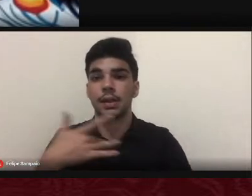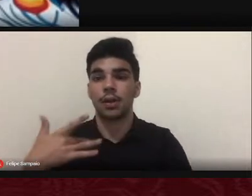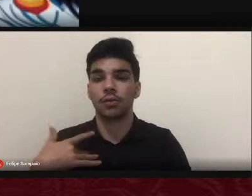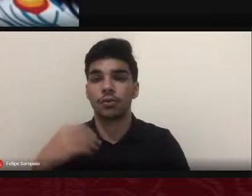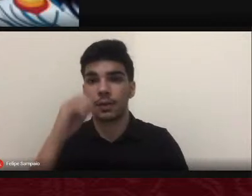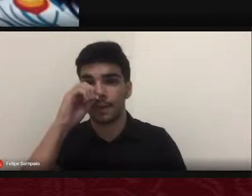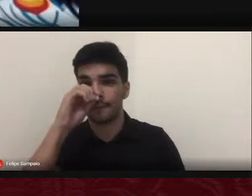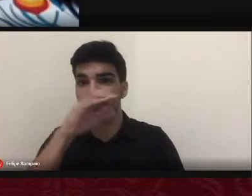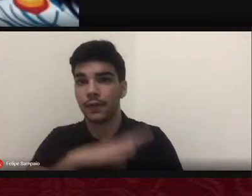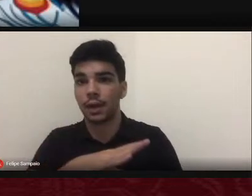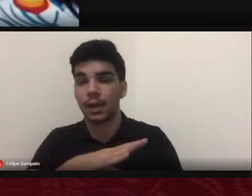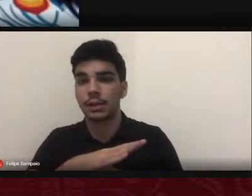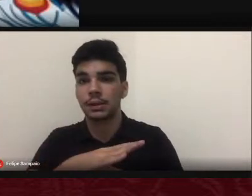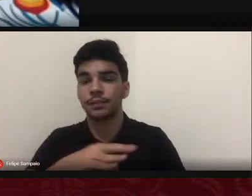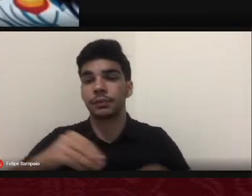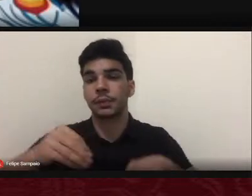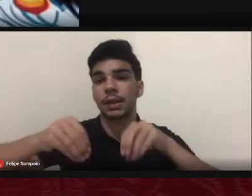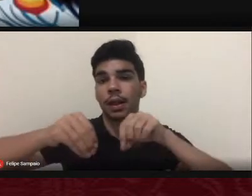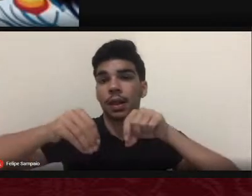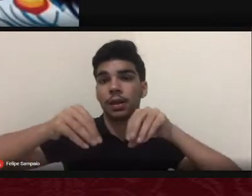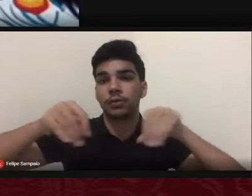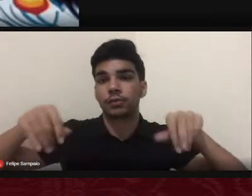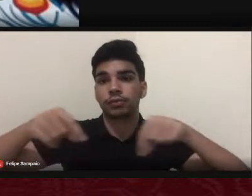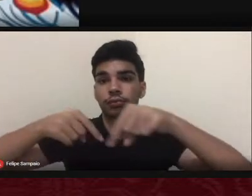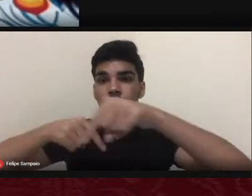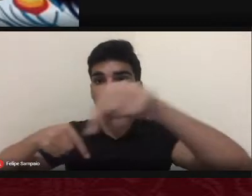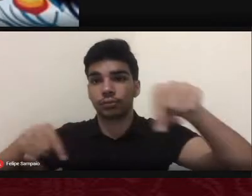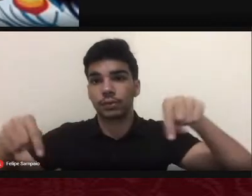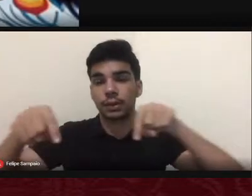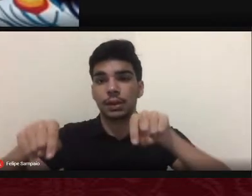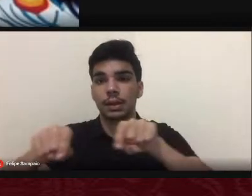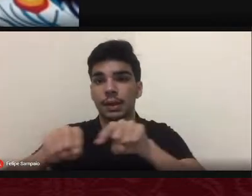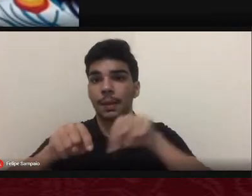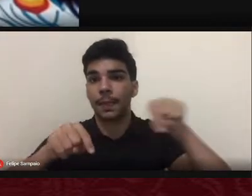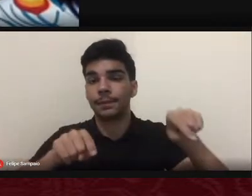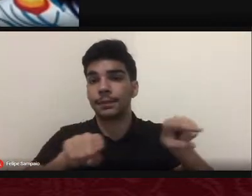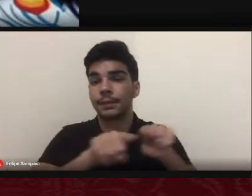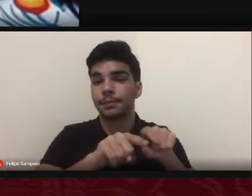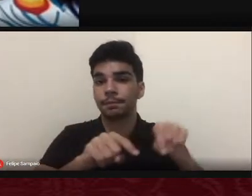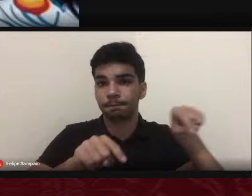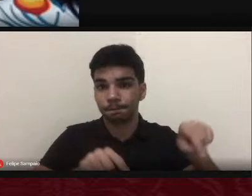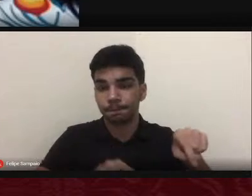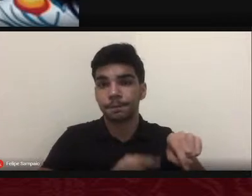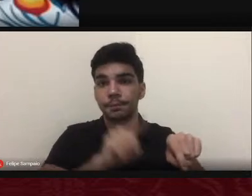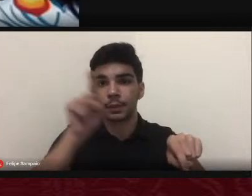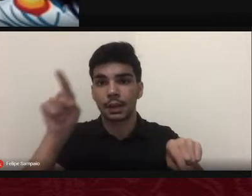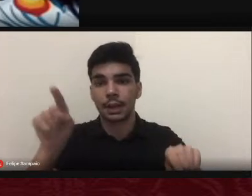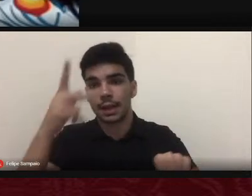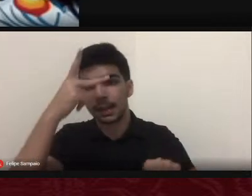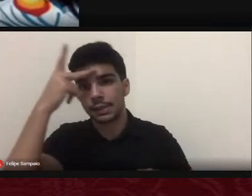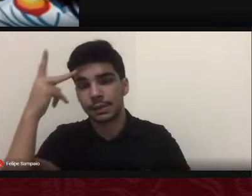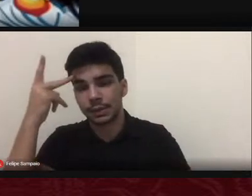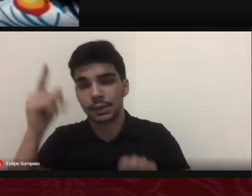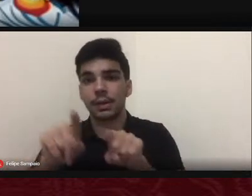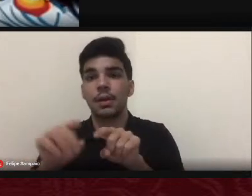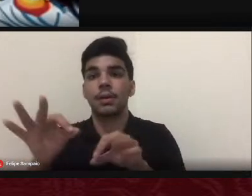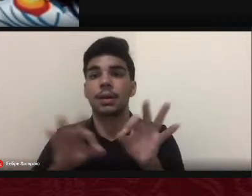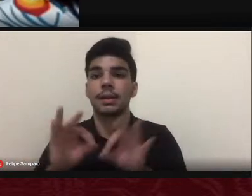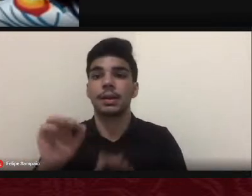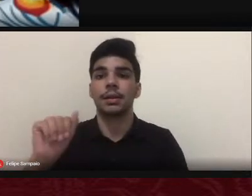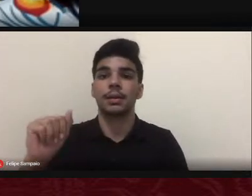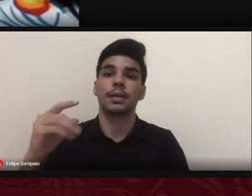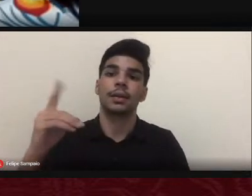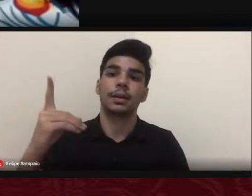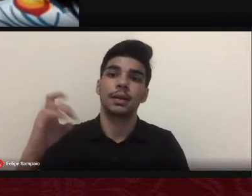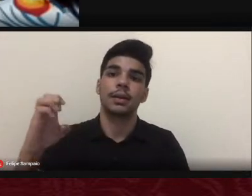território e do território às pessoas foi organizado pelo Adeir Arcanjo da Mota e